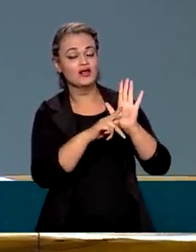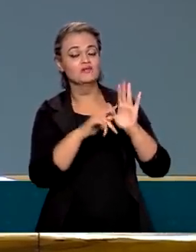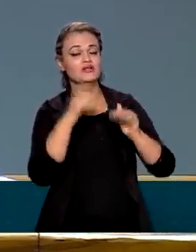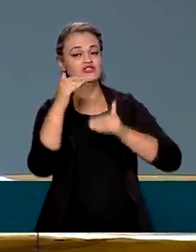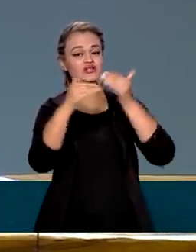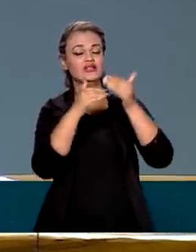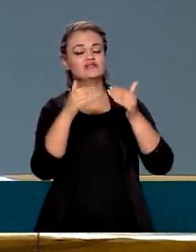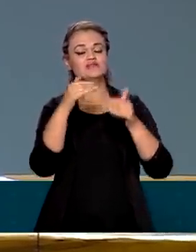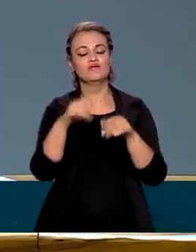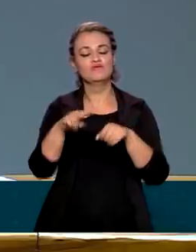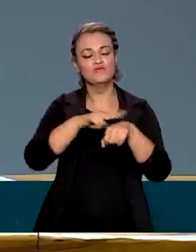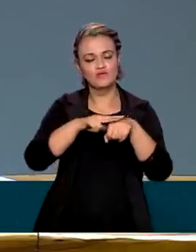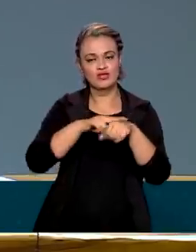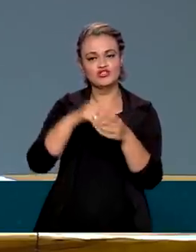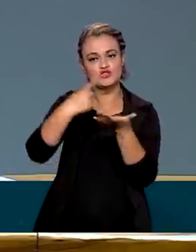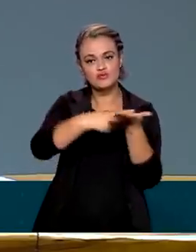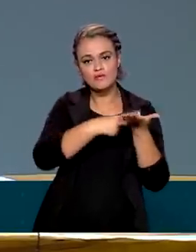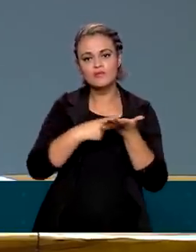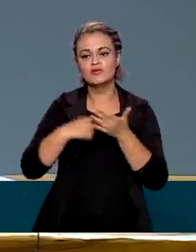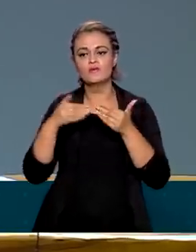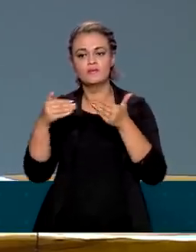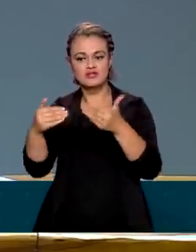uma agenda com vários ministérios, claro,